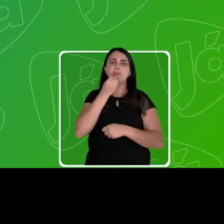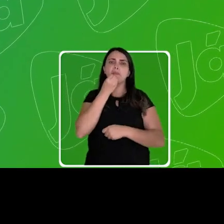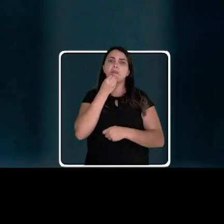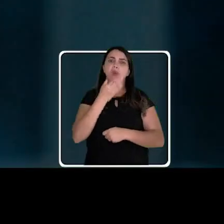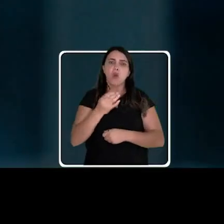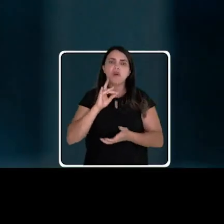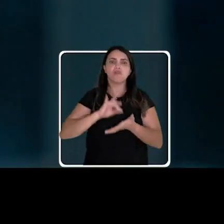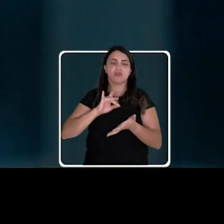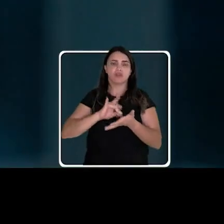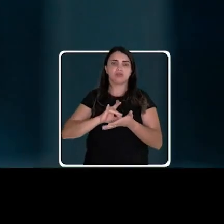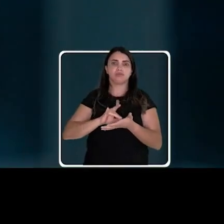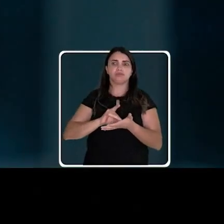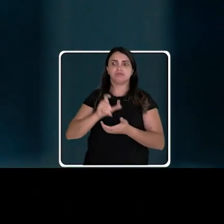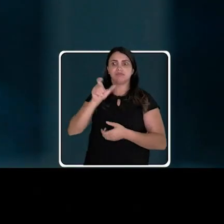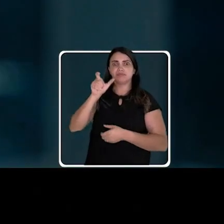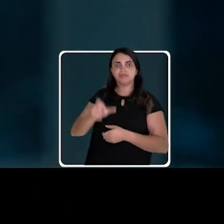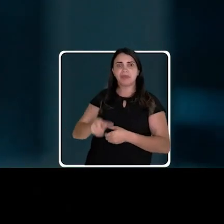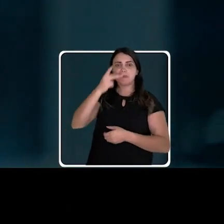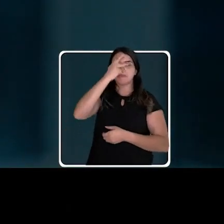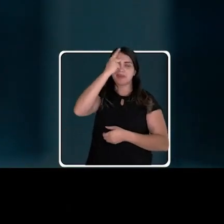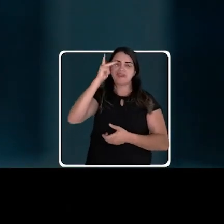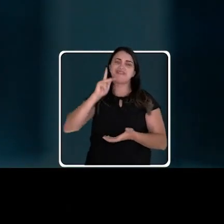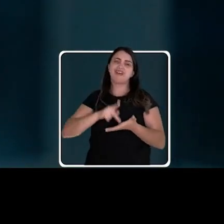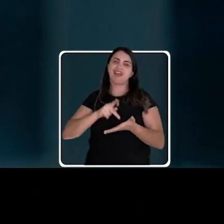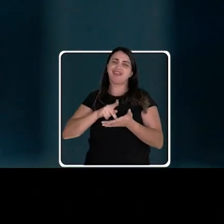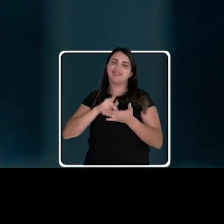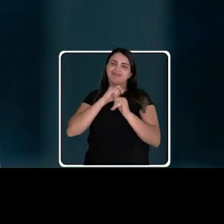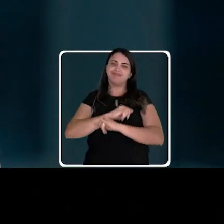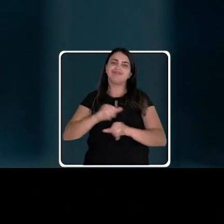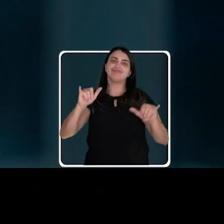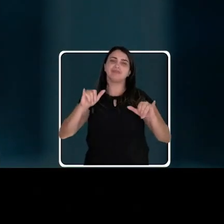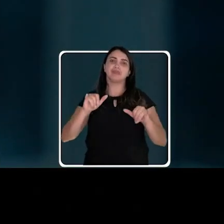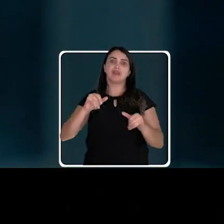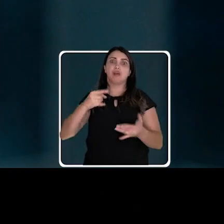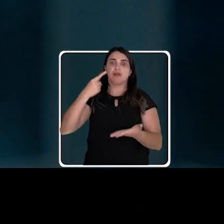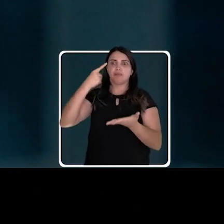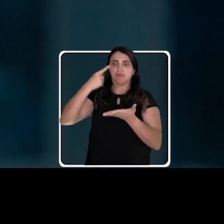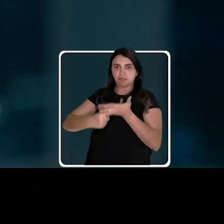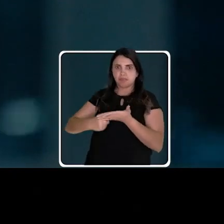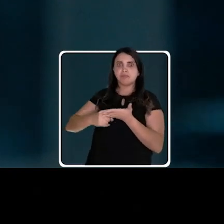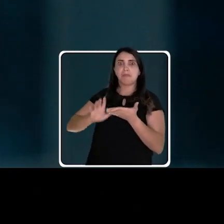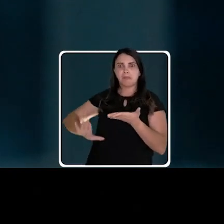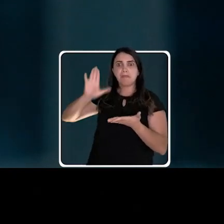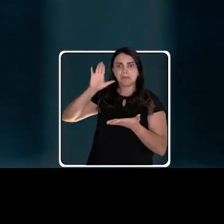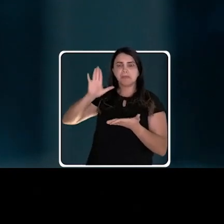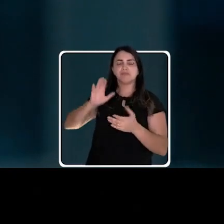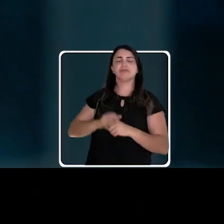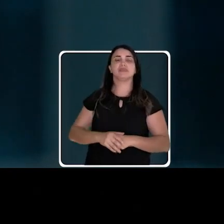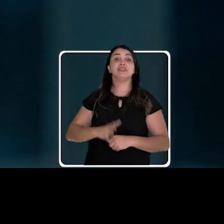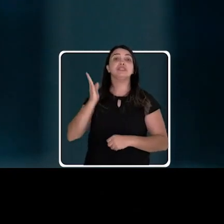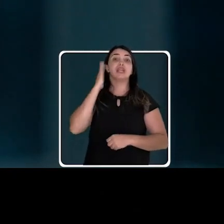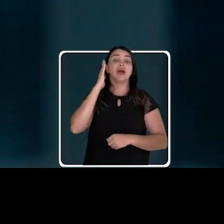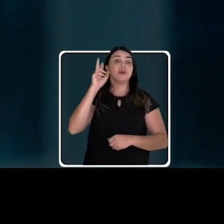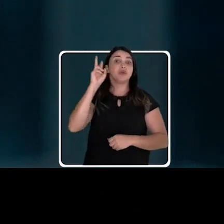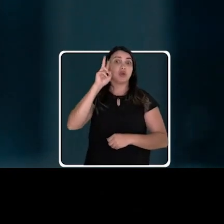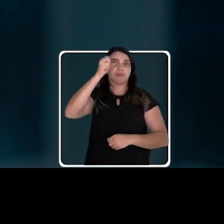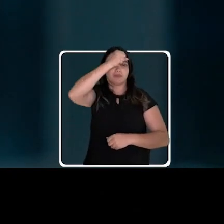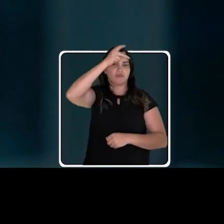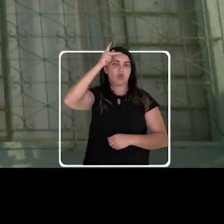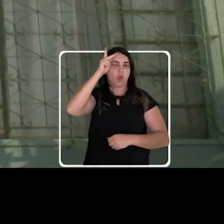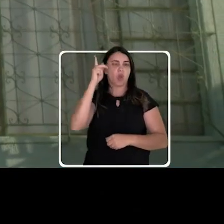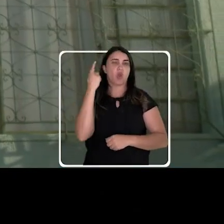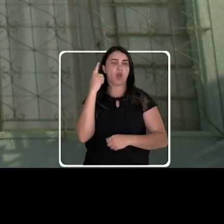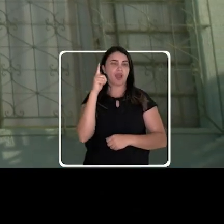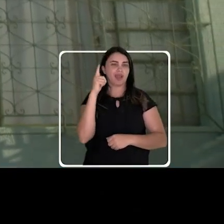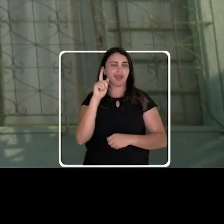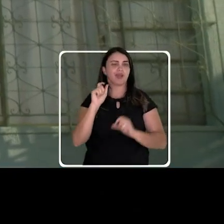gestor. O Sandro é um cara de muita verdade, que sempre cumpre o que promete. E eu sei que a história dele na Prefeitura de